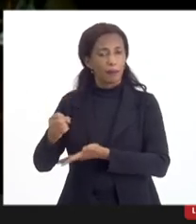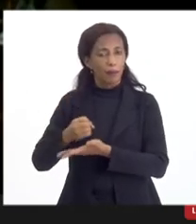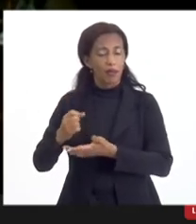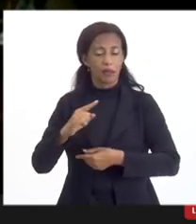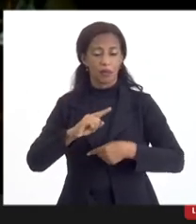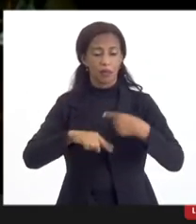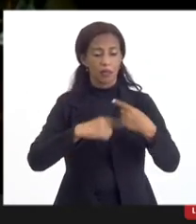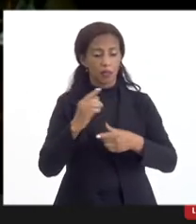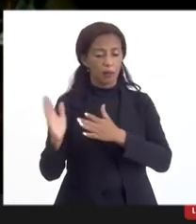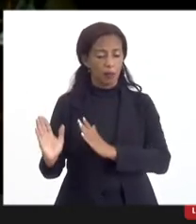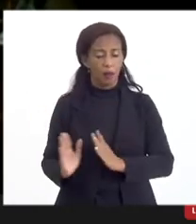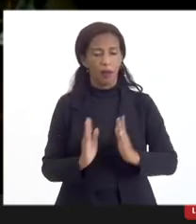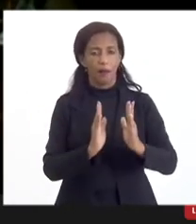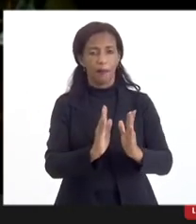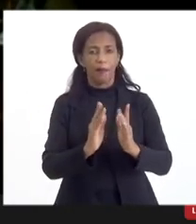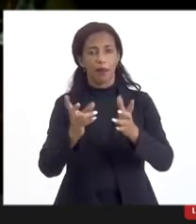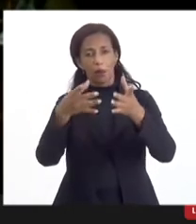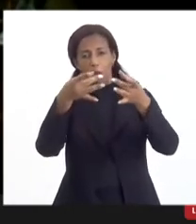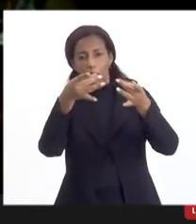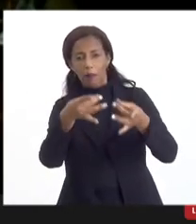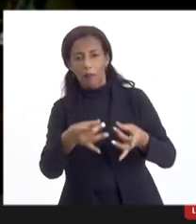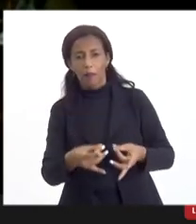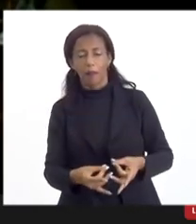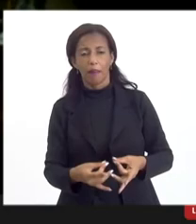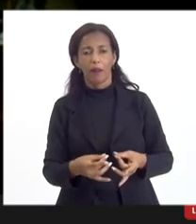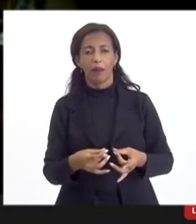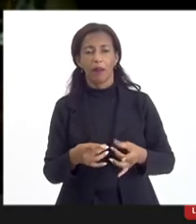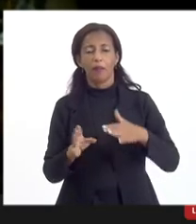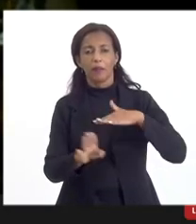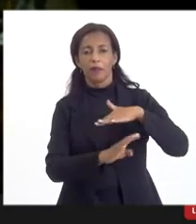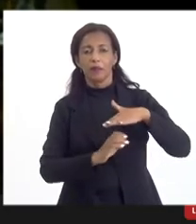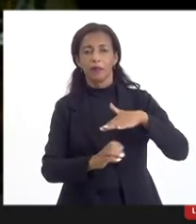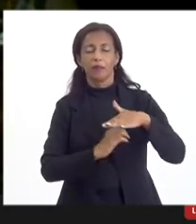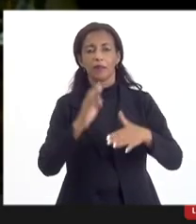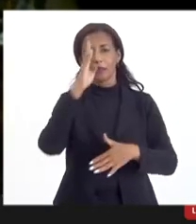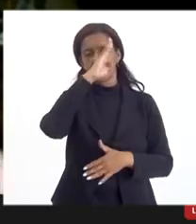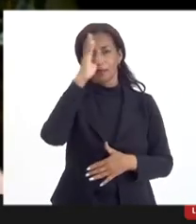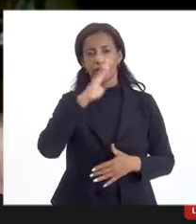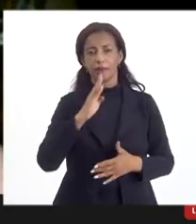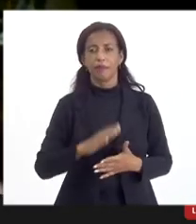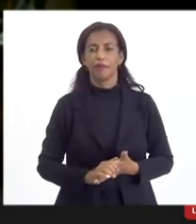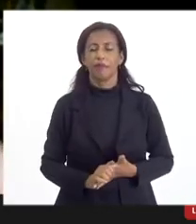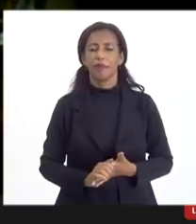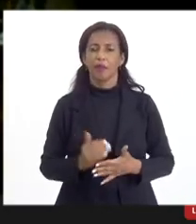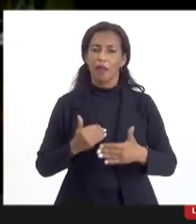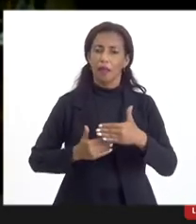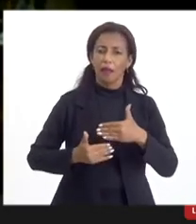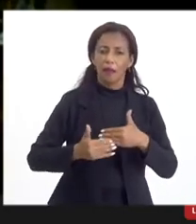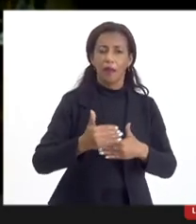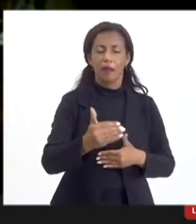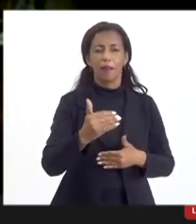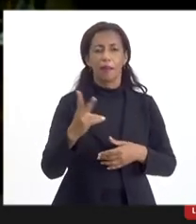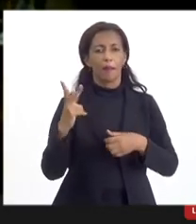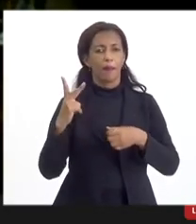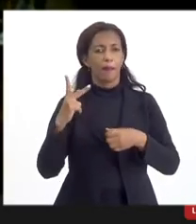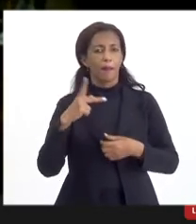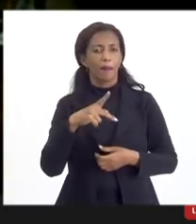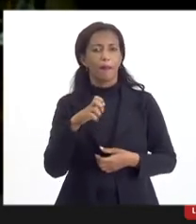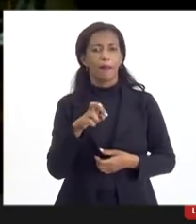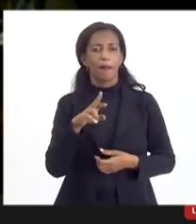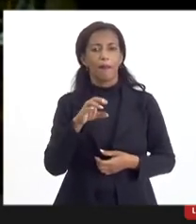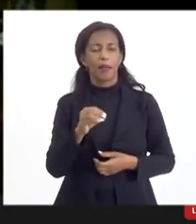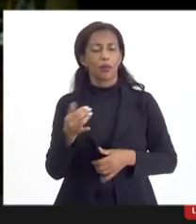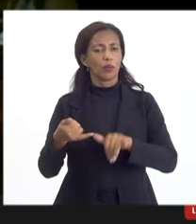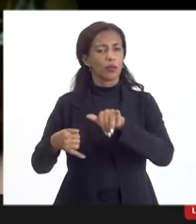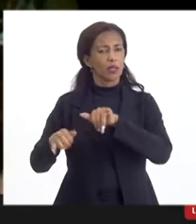depois passava o detalhamento para as empresas brasileiras, a partida da petroquímica foi toda assim